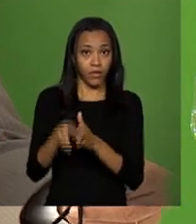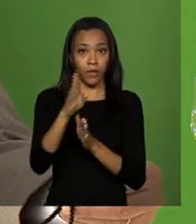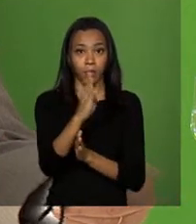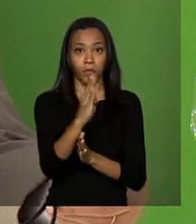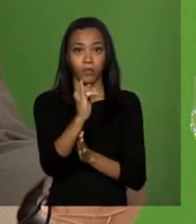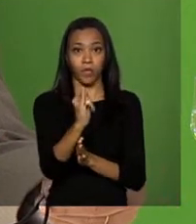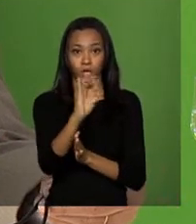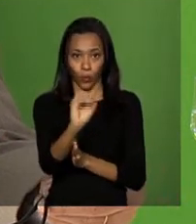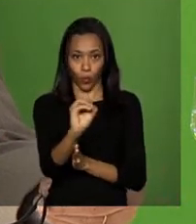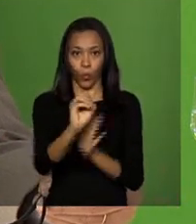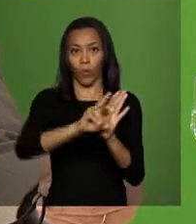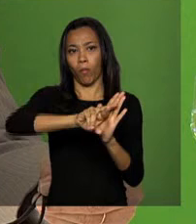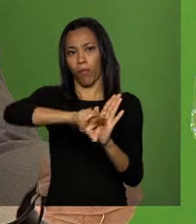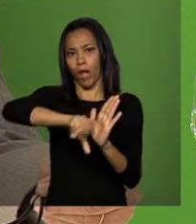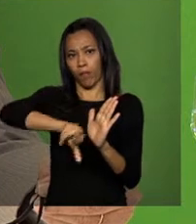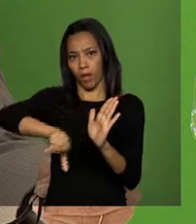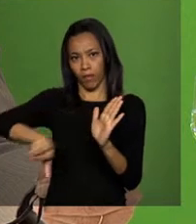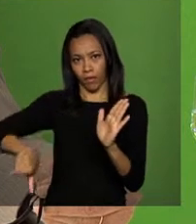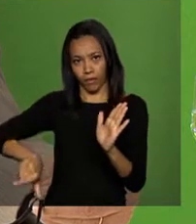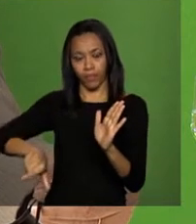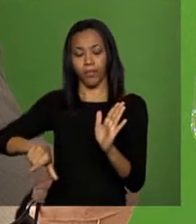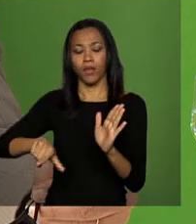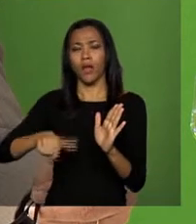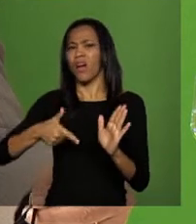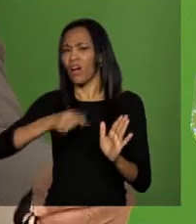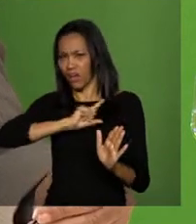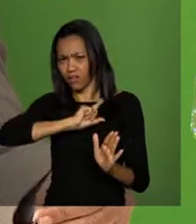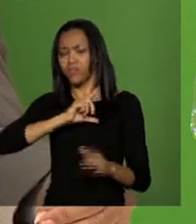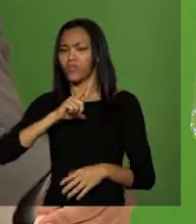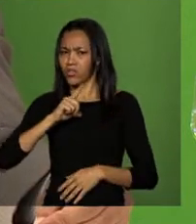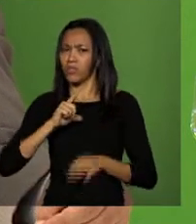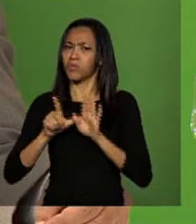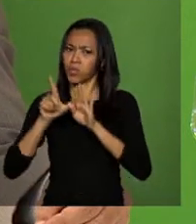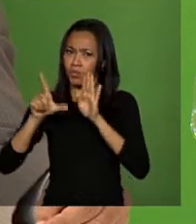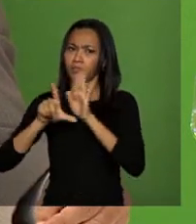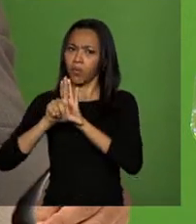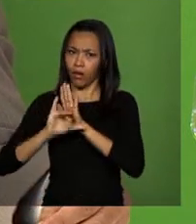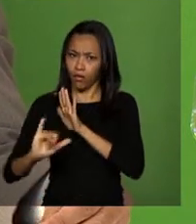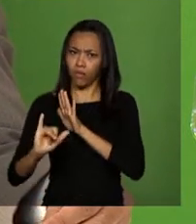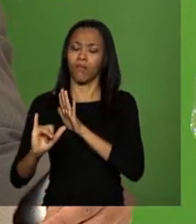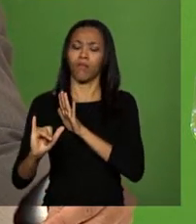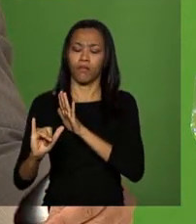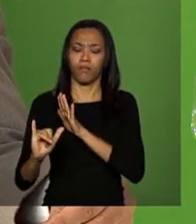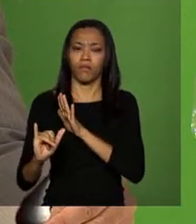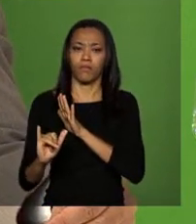Nós tínhamos uma legislação exageradamente